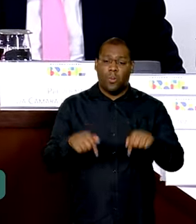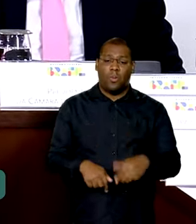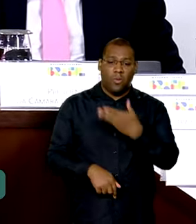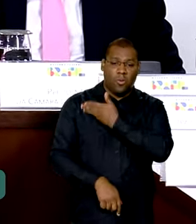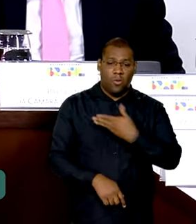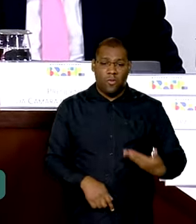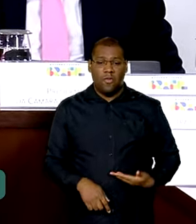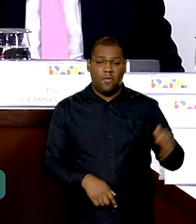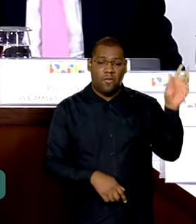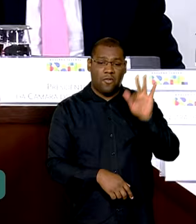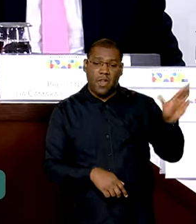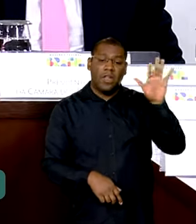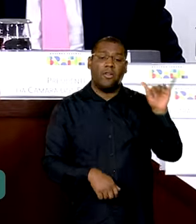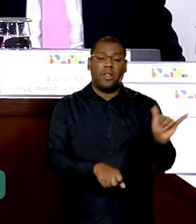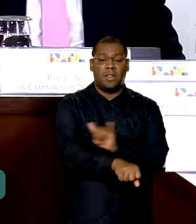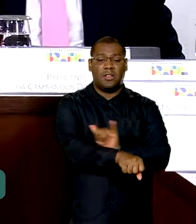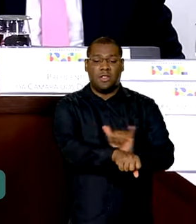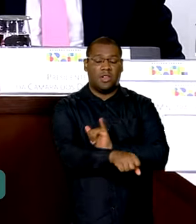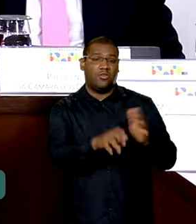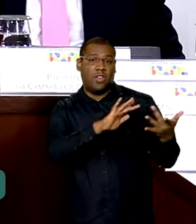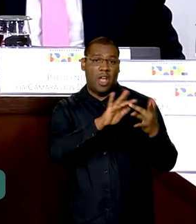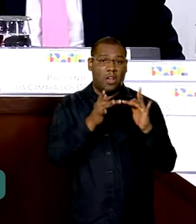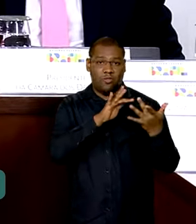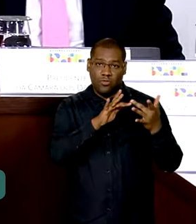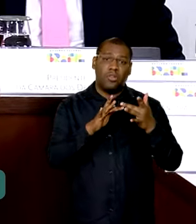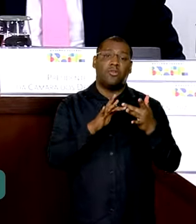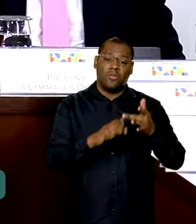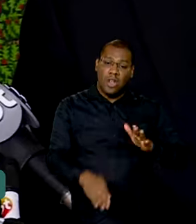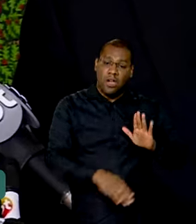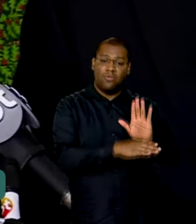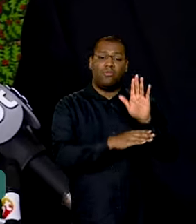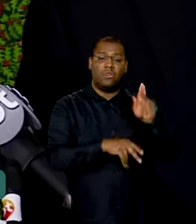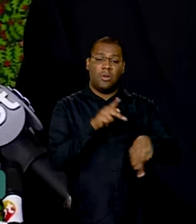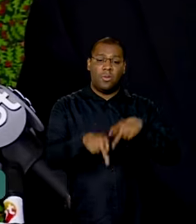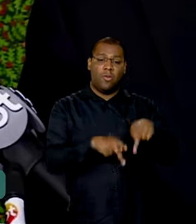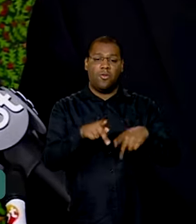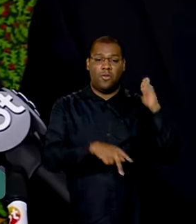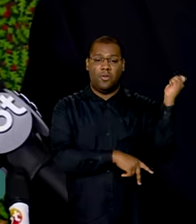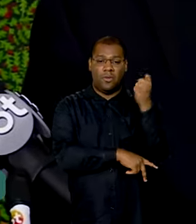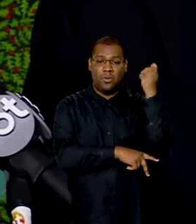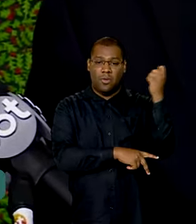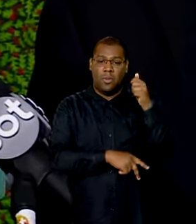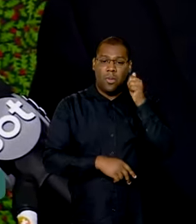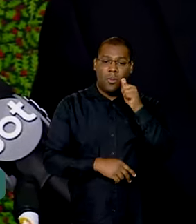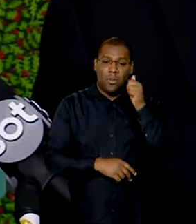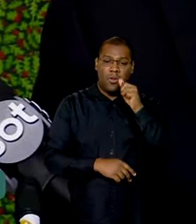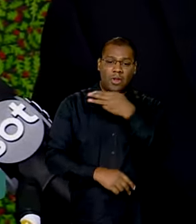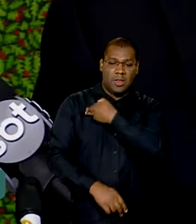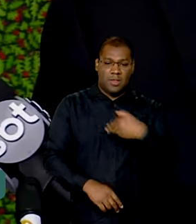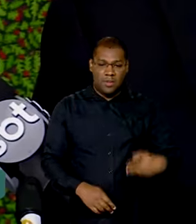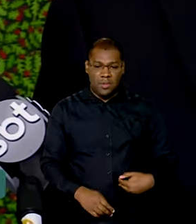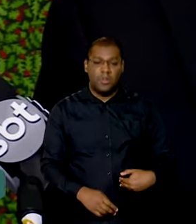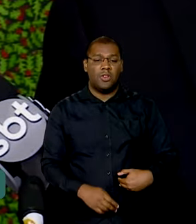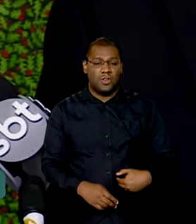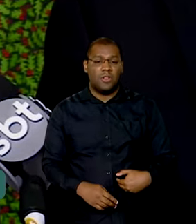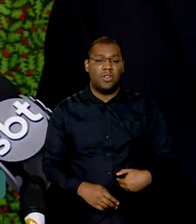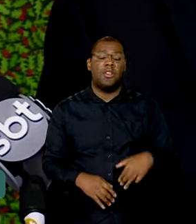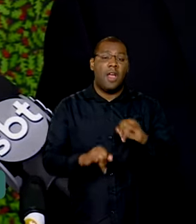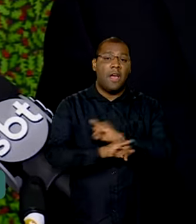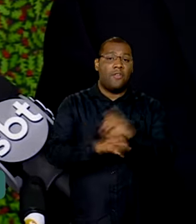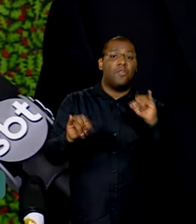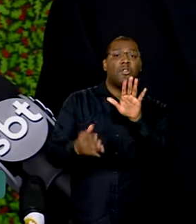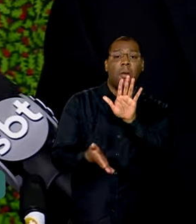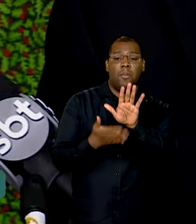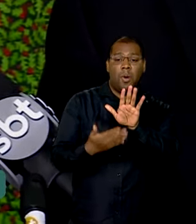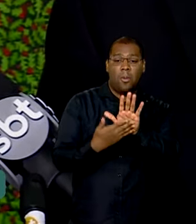em benefício dos nossos irmãos do Rio Grande do Sul. A ministra do Planejamento explicou que a proposta de decreto